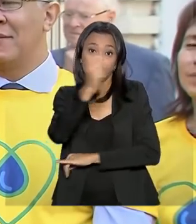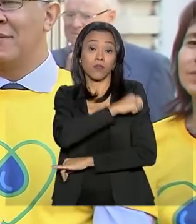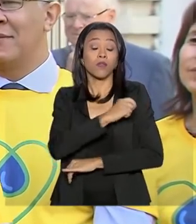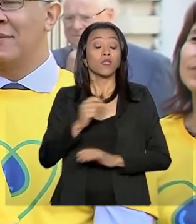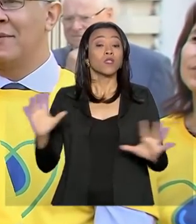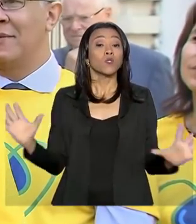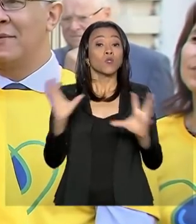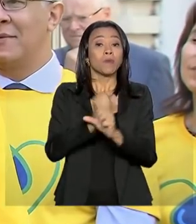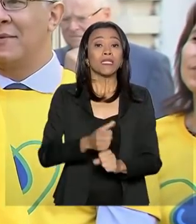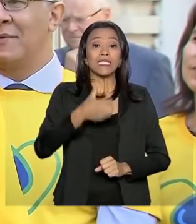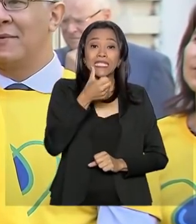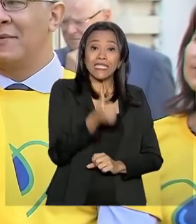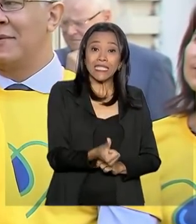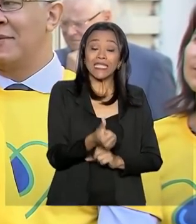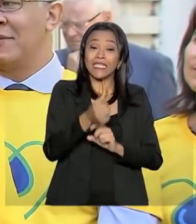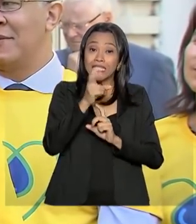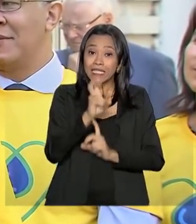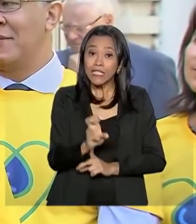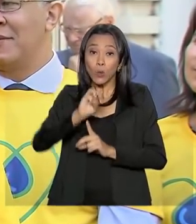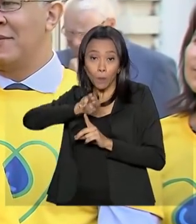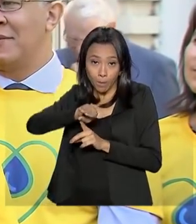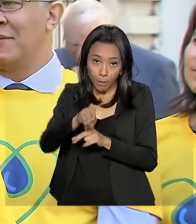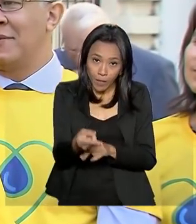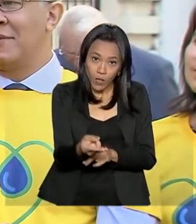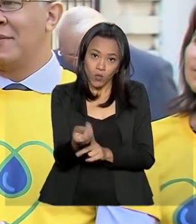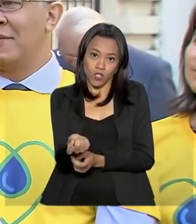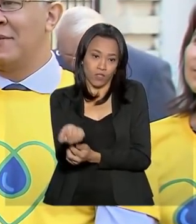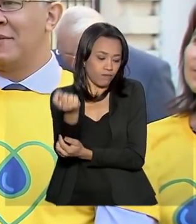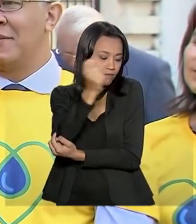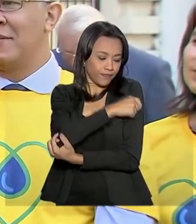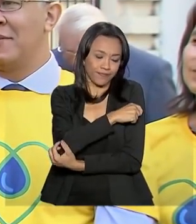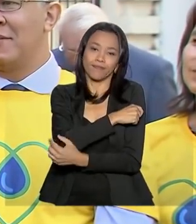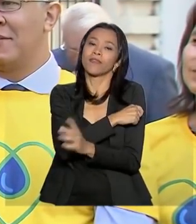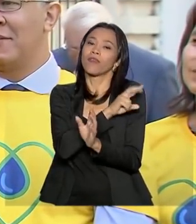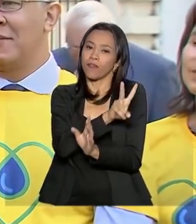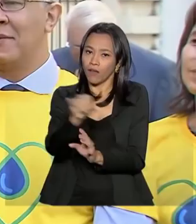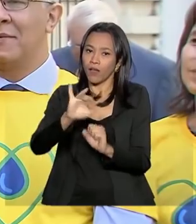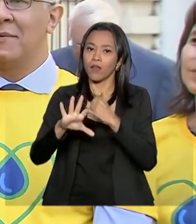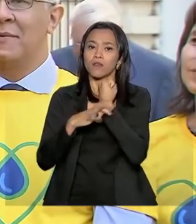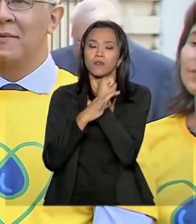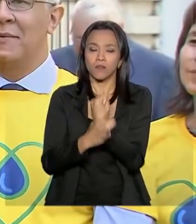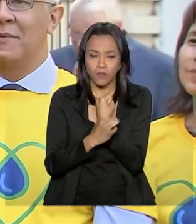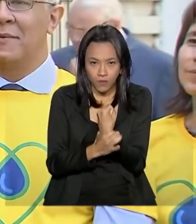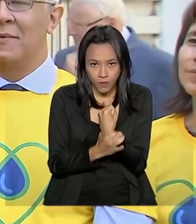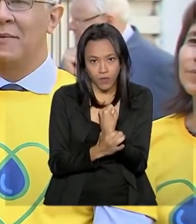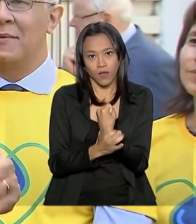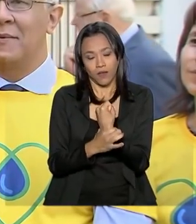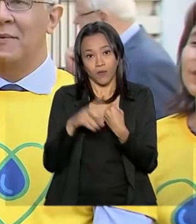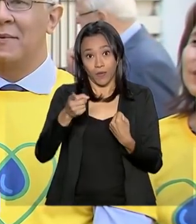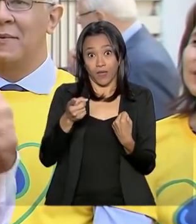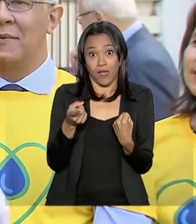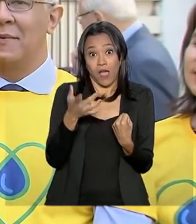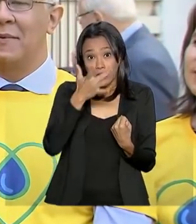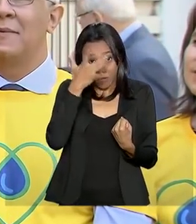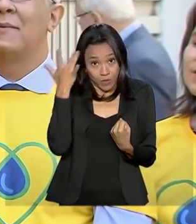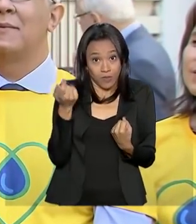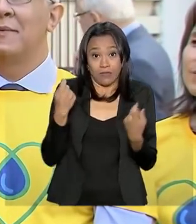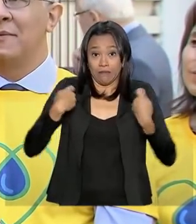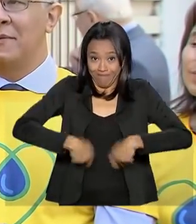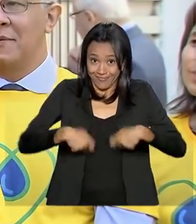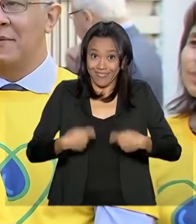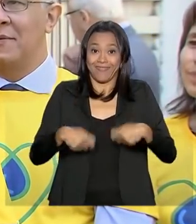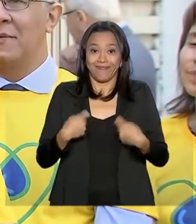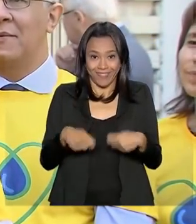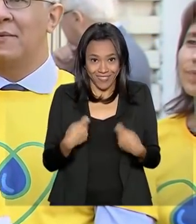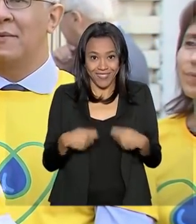milhões de doses de vacina, onde a gente vai garantir o inverno para aqueles que necessitam